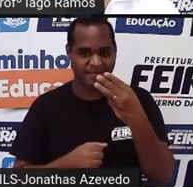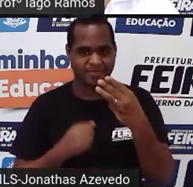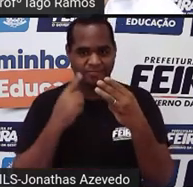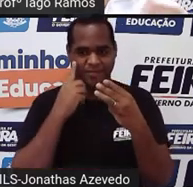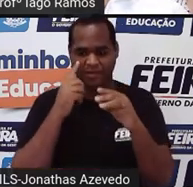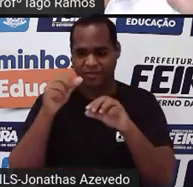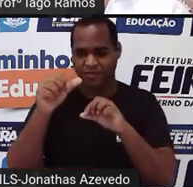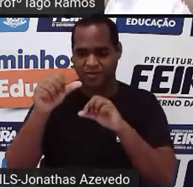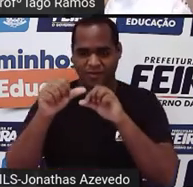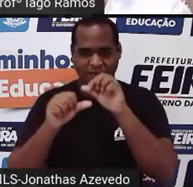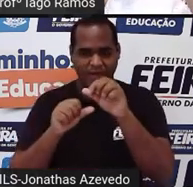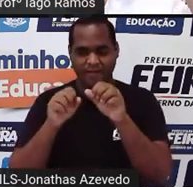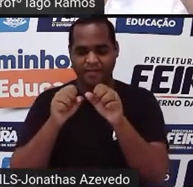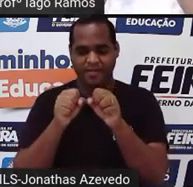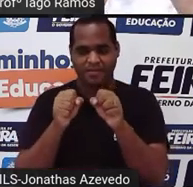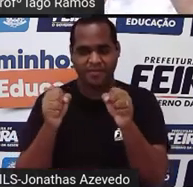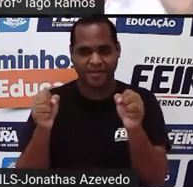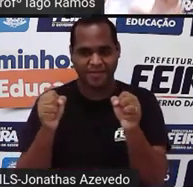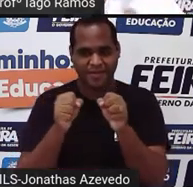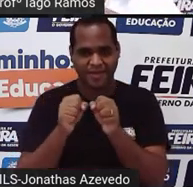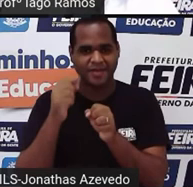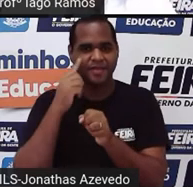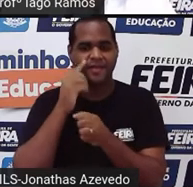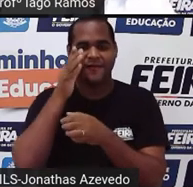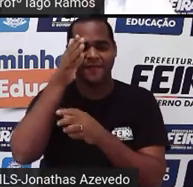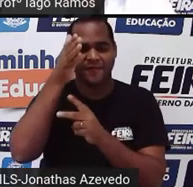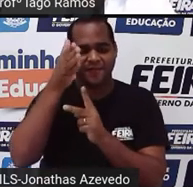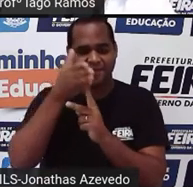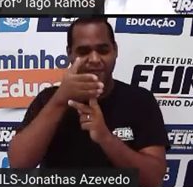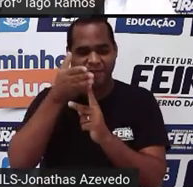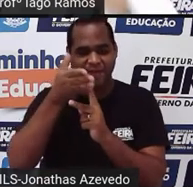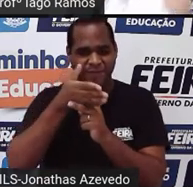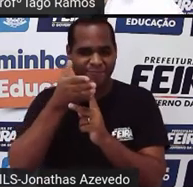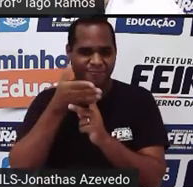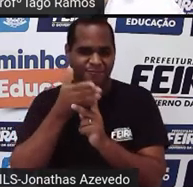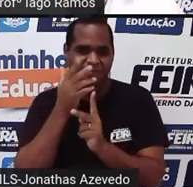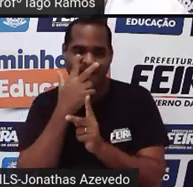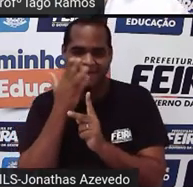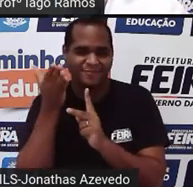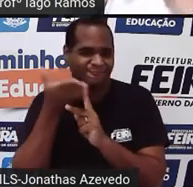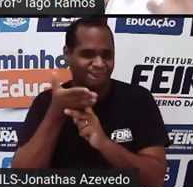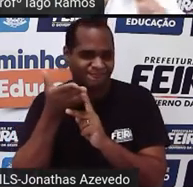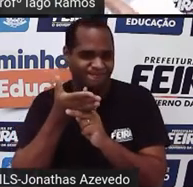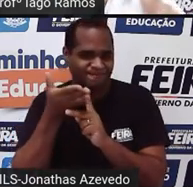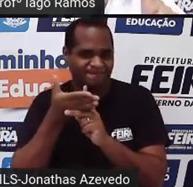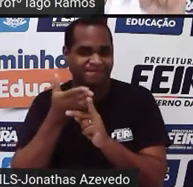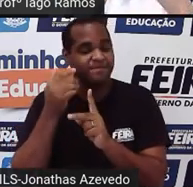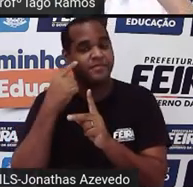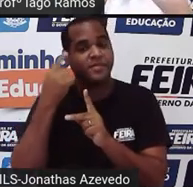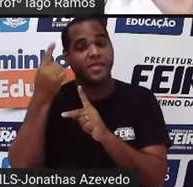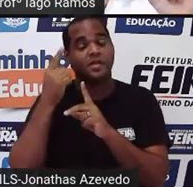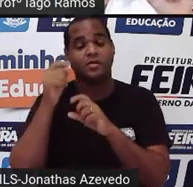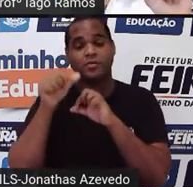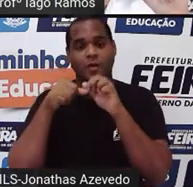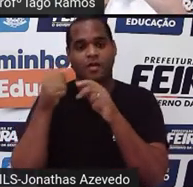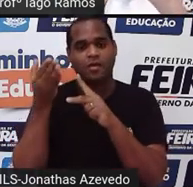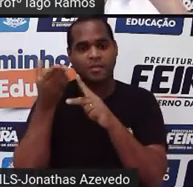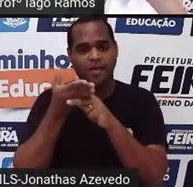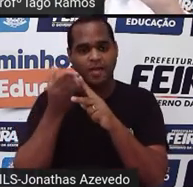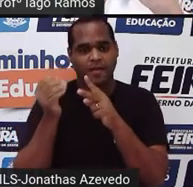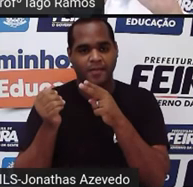eu quebrei, entendo a quebrar como escrever uma soma, tá bom? Então eu quebrei em 1,